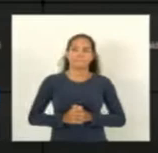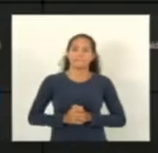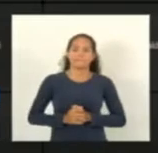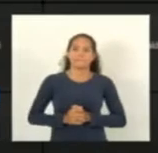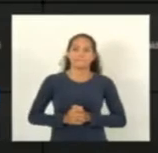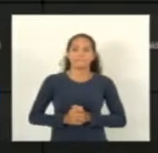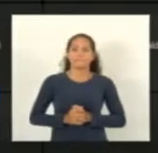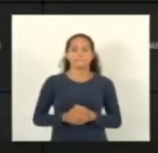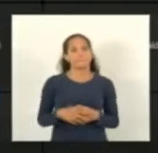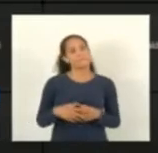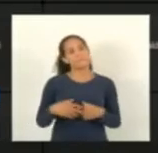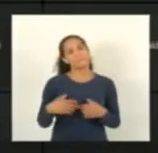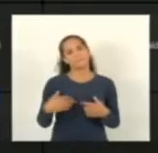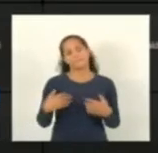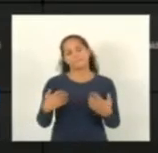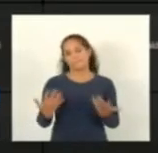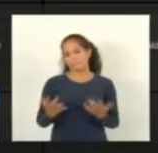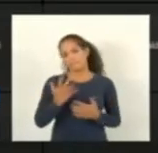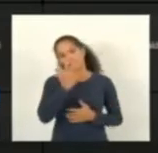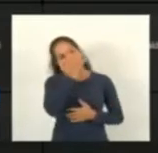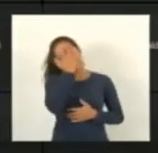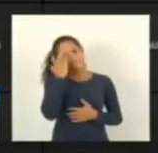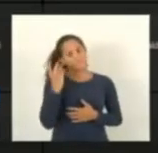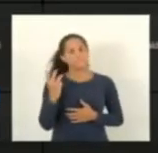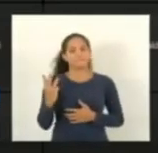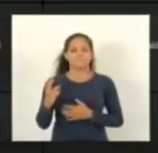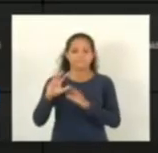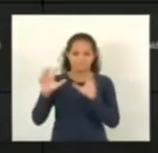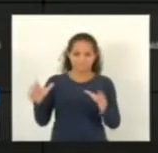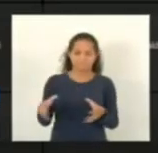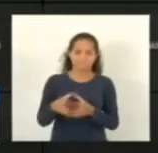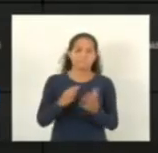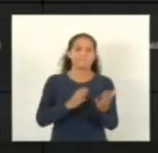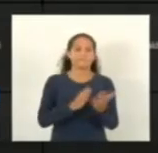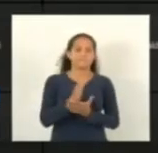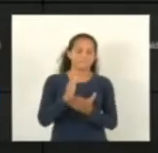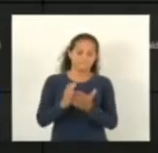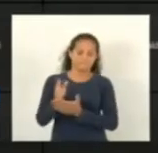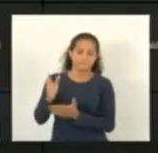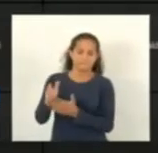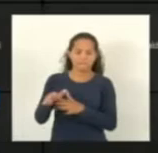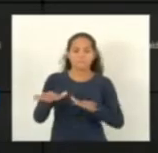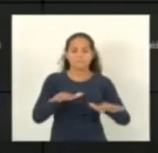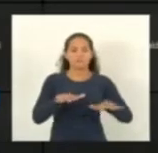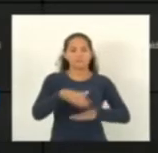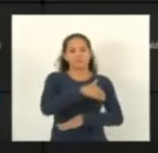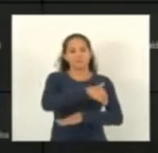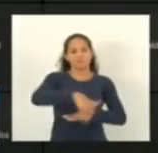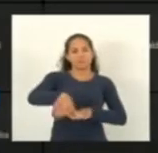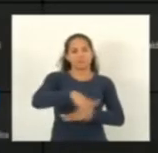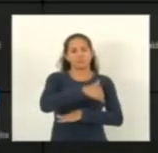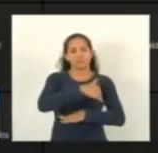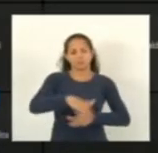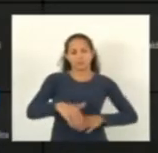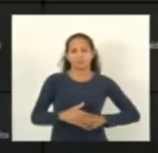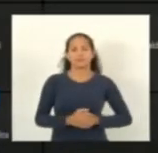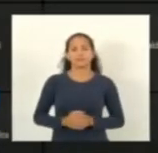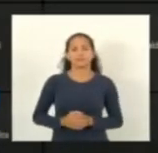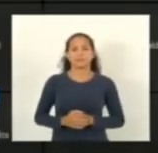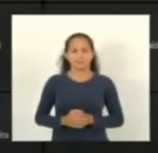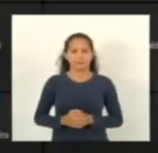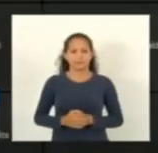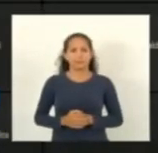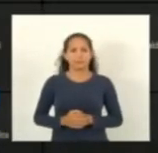Bom, por serem três membros na comissão, aprovado na comissão de mobilidade urbana, contrário ao